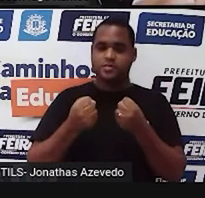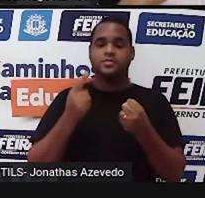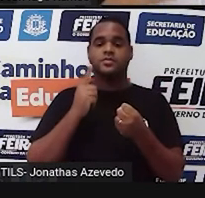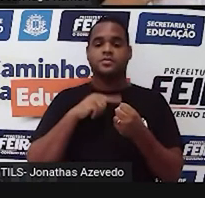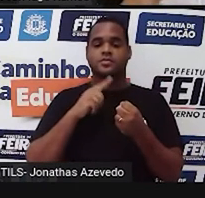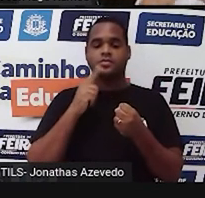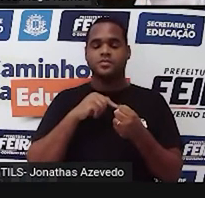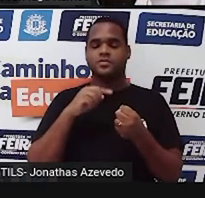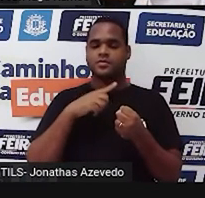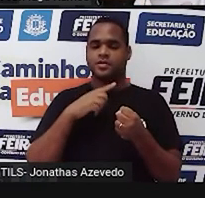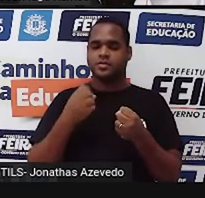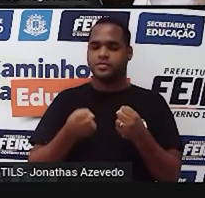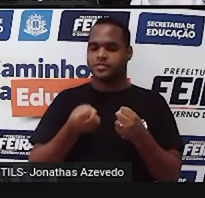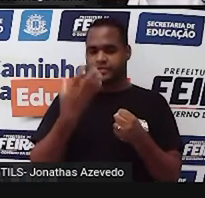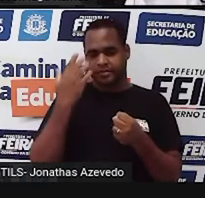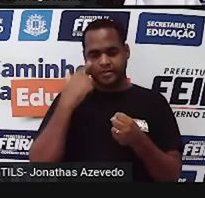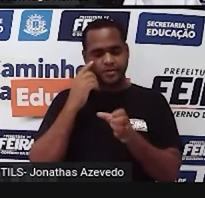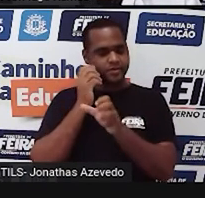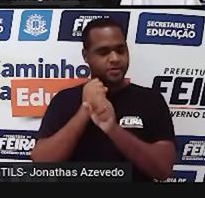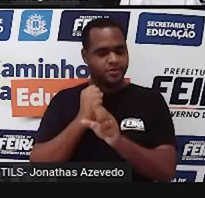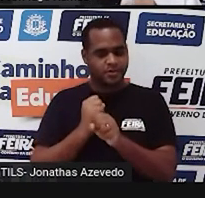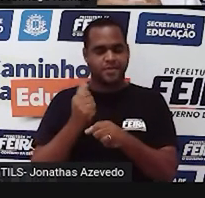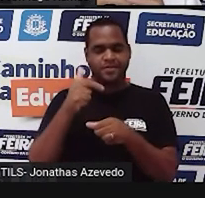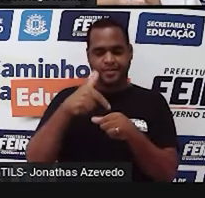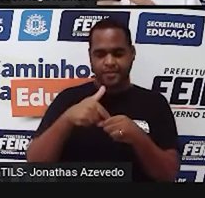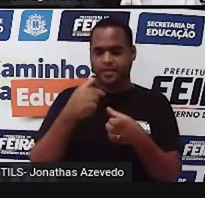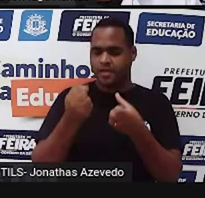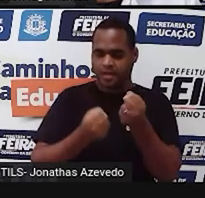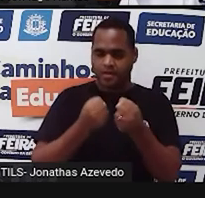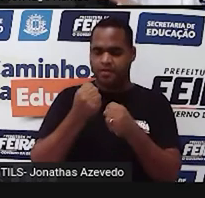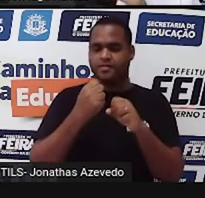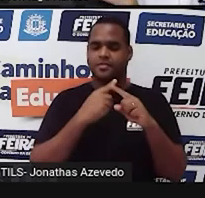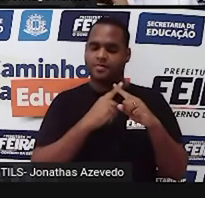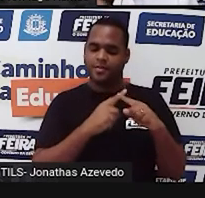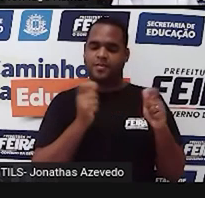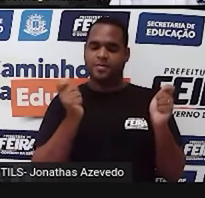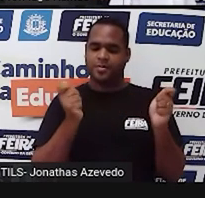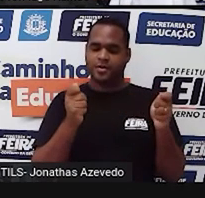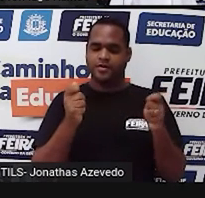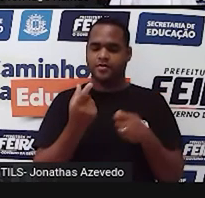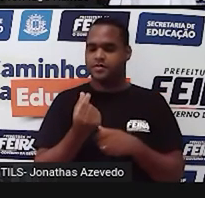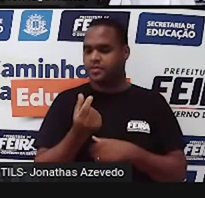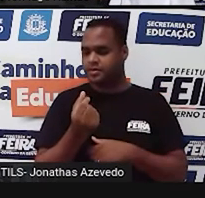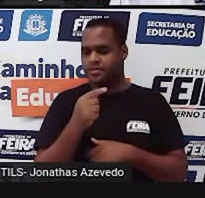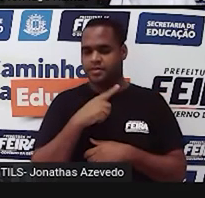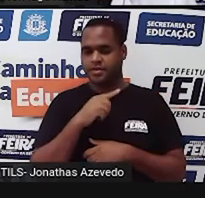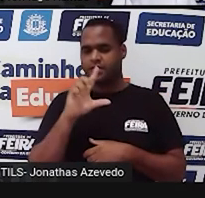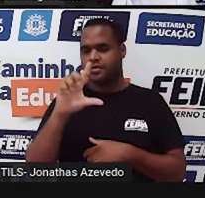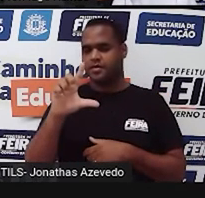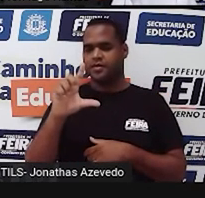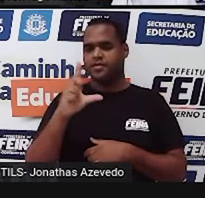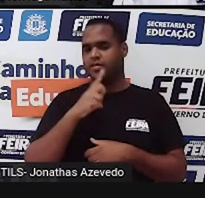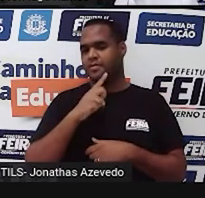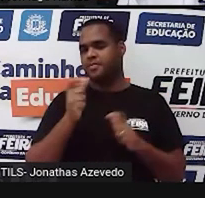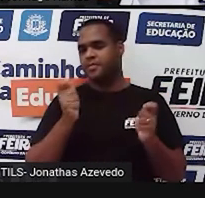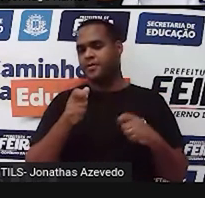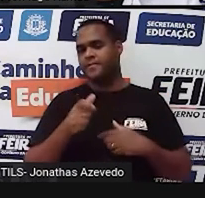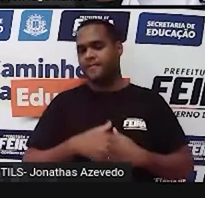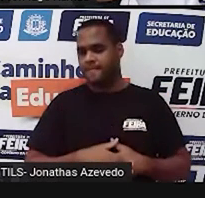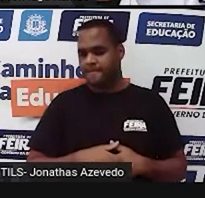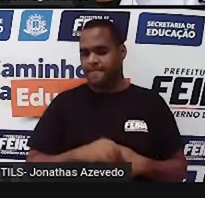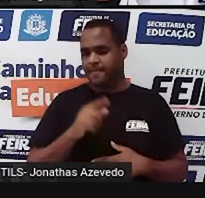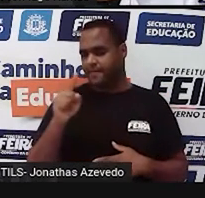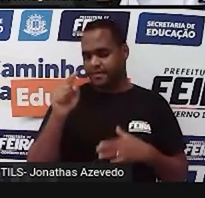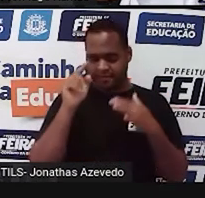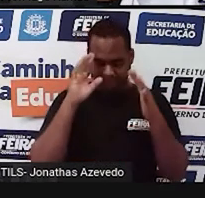pegar a quantidade que está sendo abastecida e multiplicar pelo preço do litro. É esse